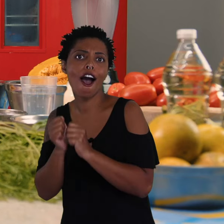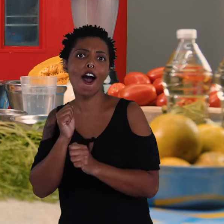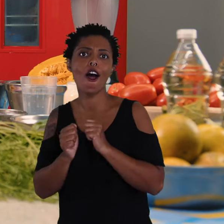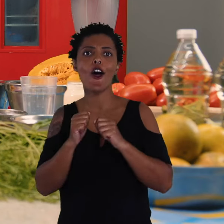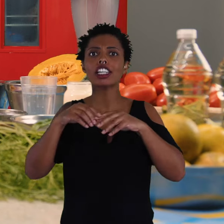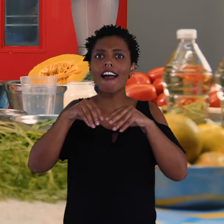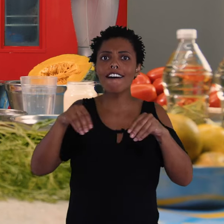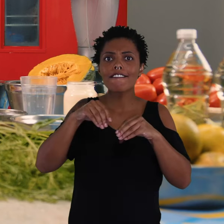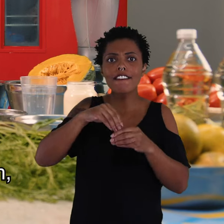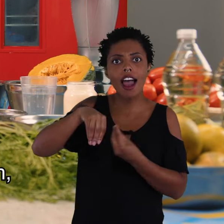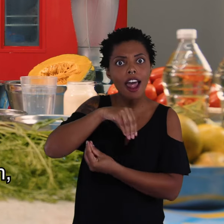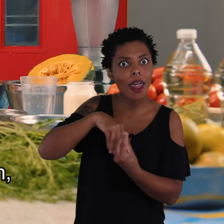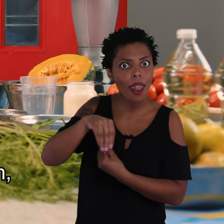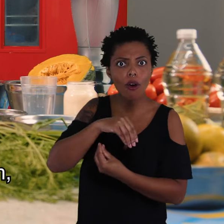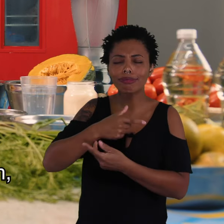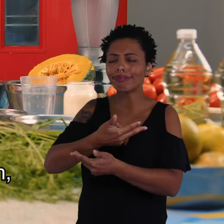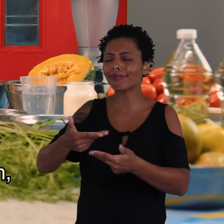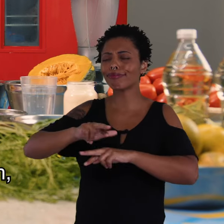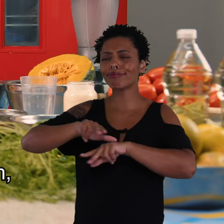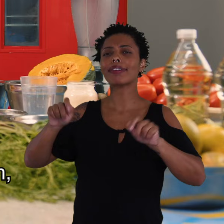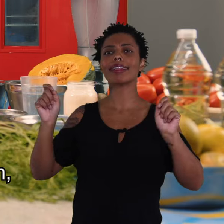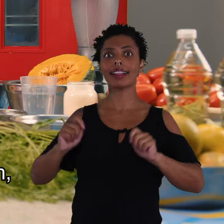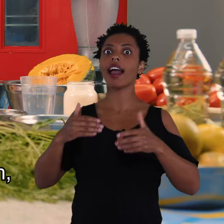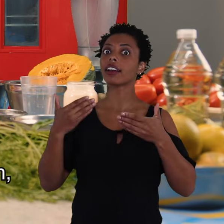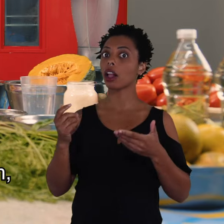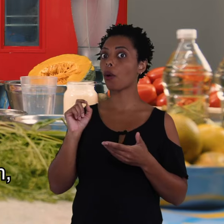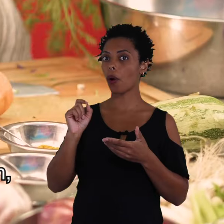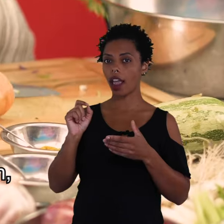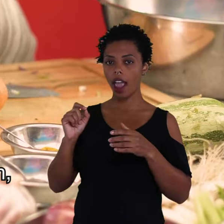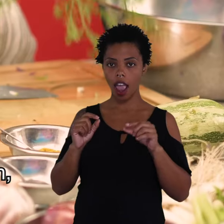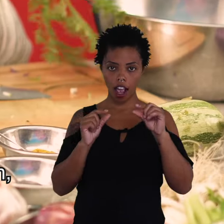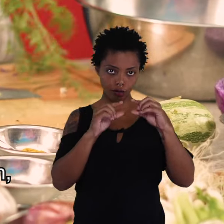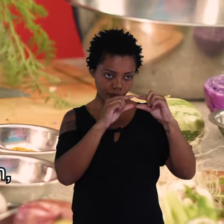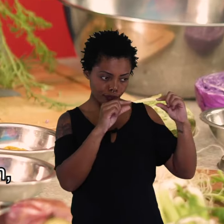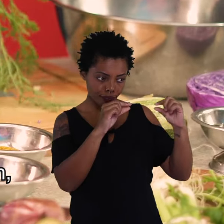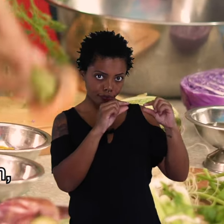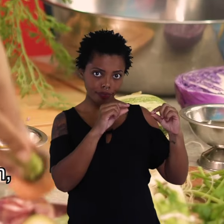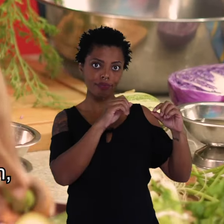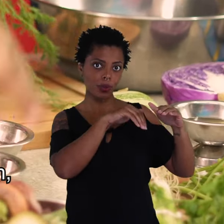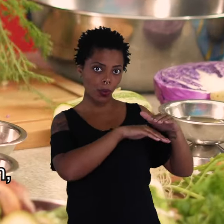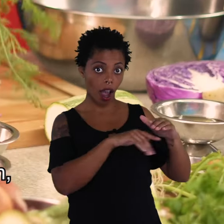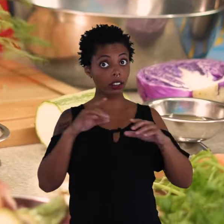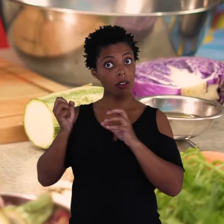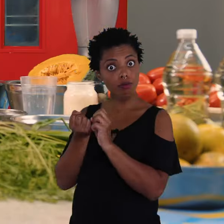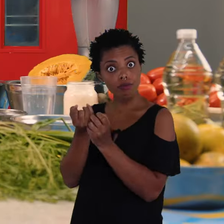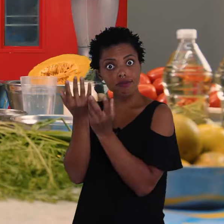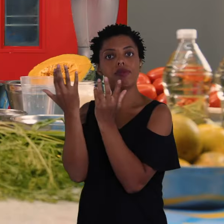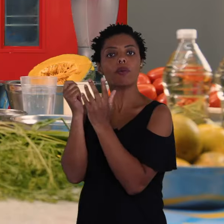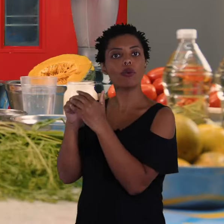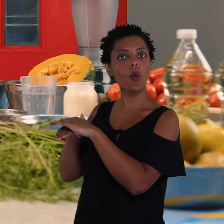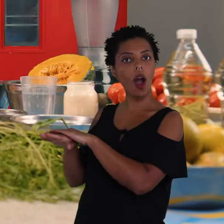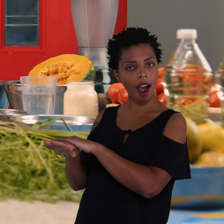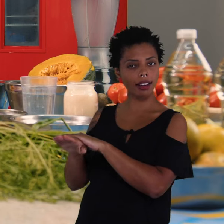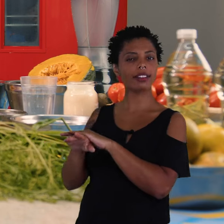muitas coisas com ela. Então a gente vai fazer assim. Deixar essa pontinha aqui e